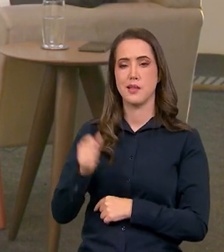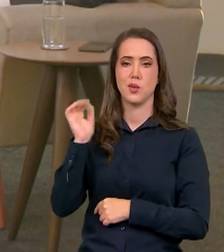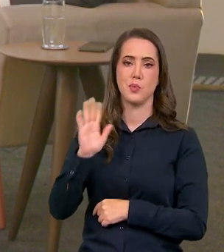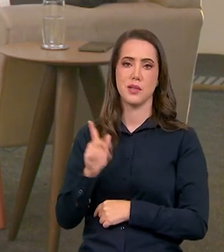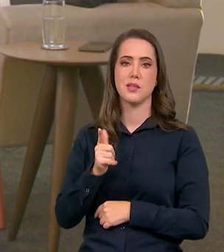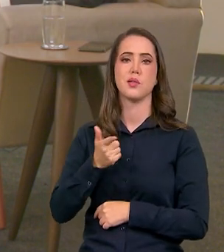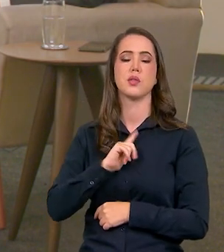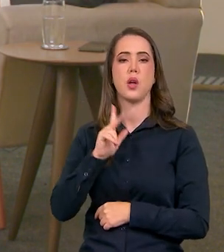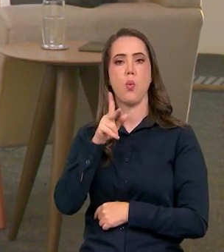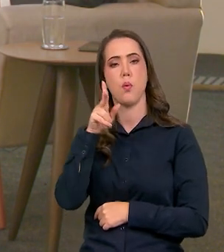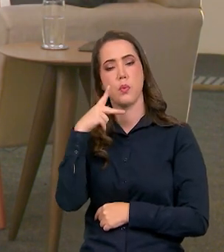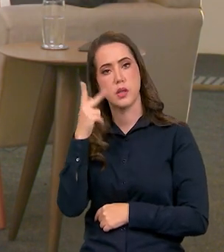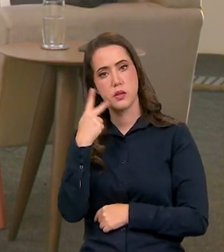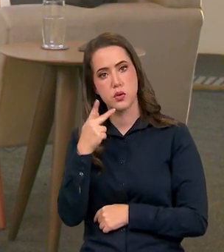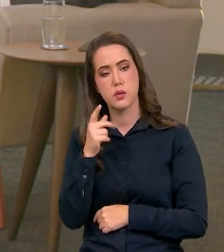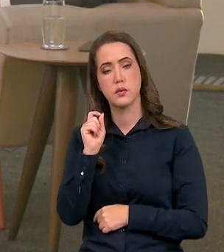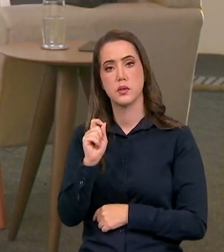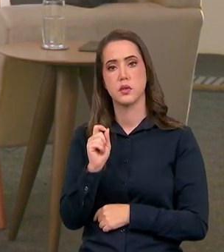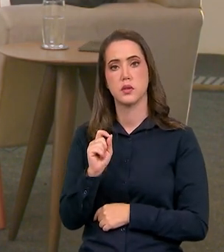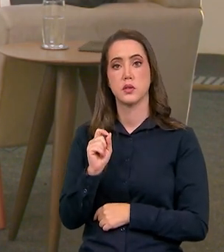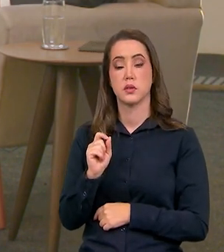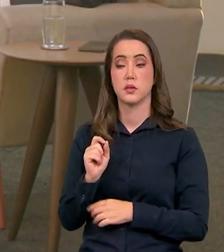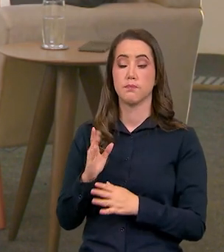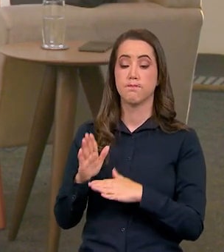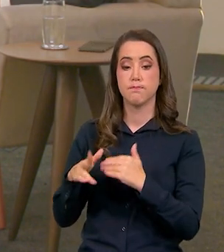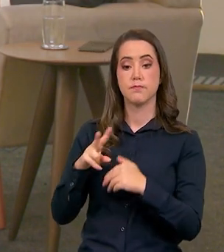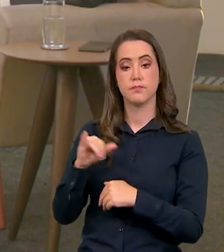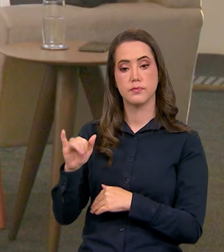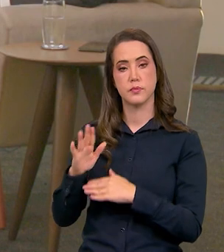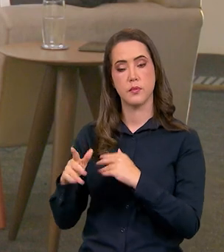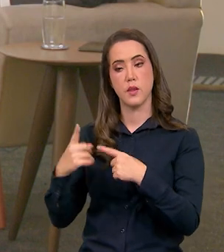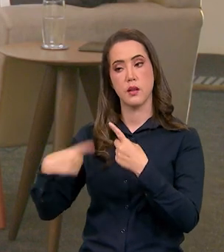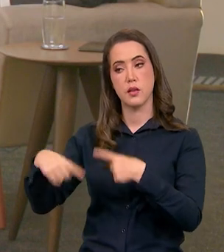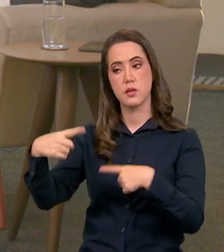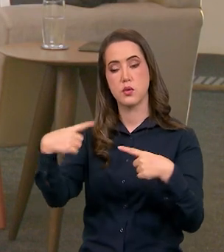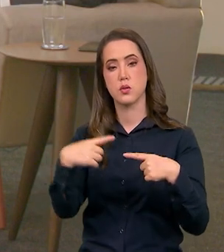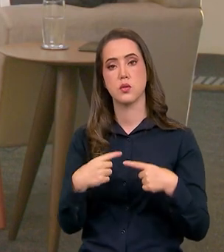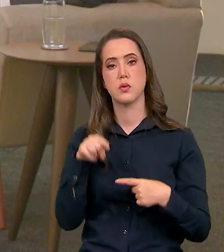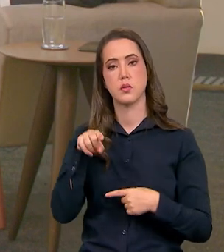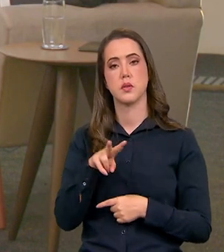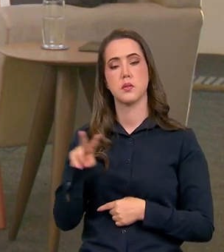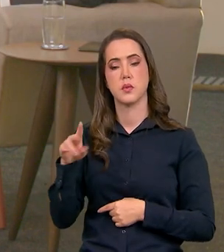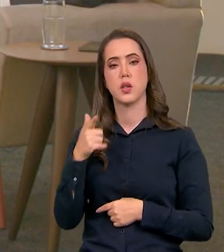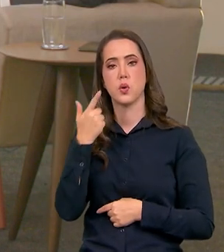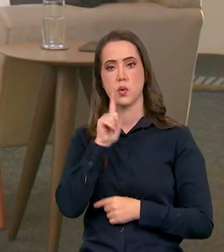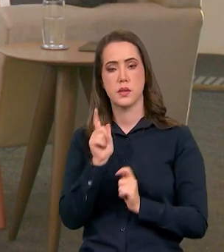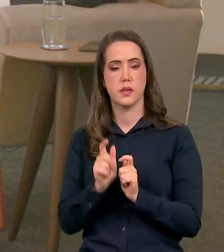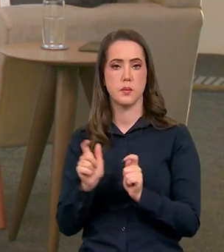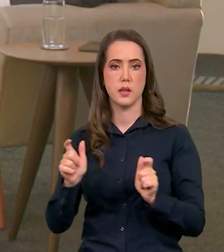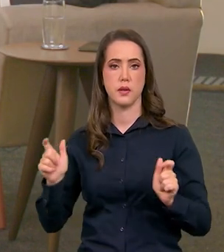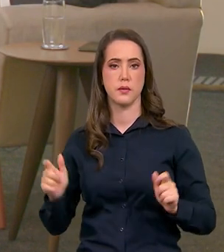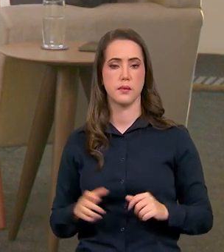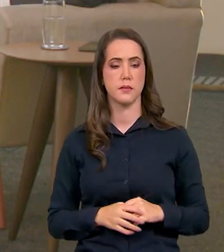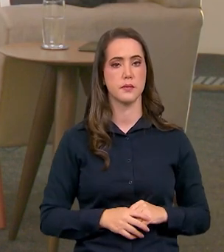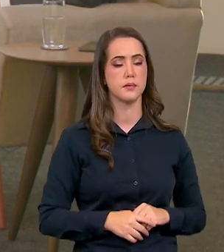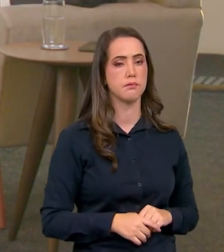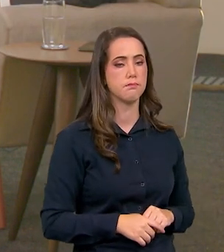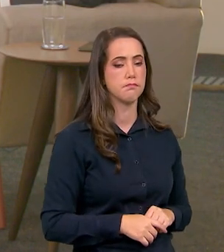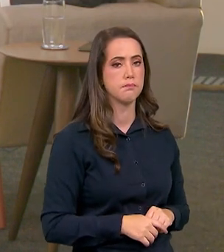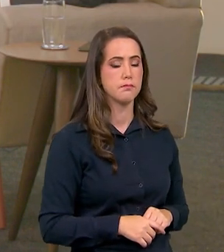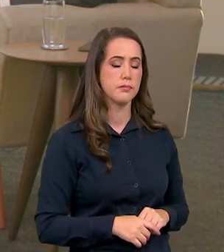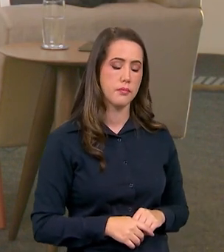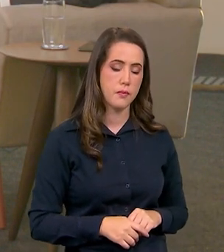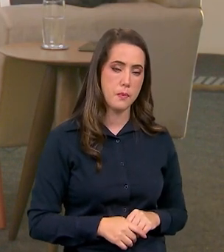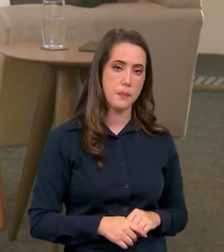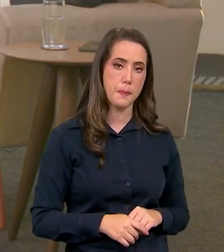Brasil ainda tem uma política em caminhamento para que isso seja ampliado com